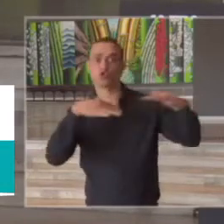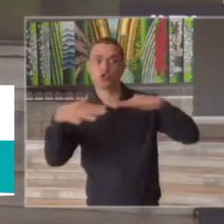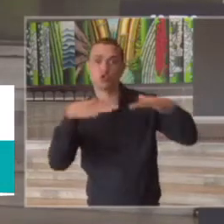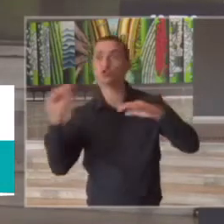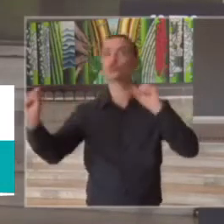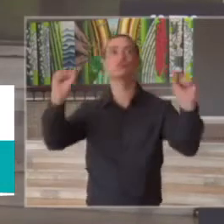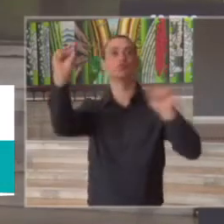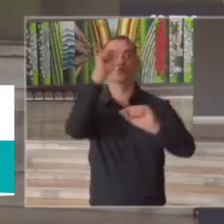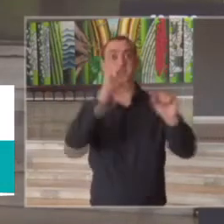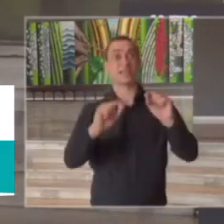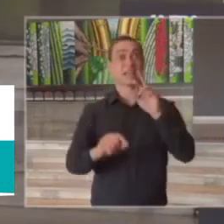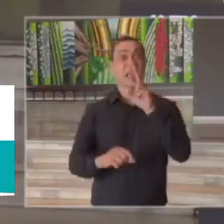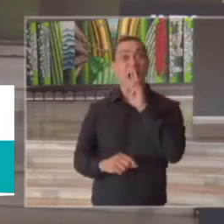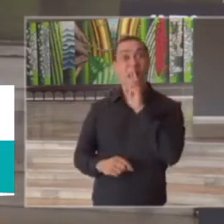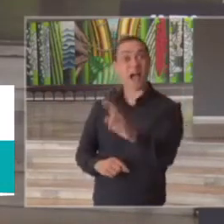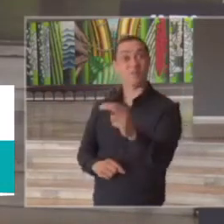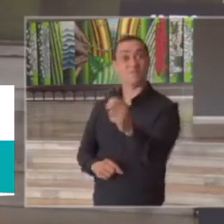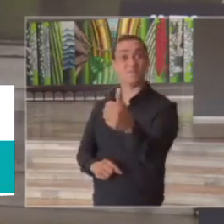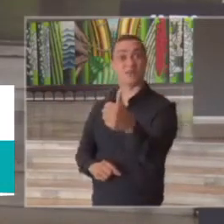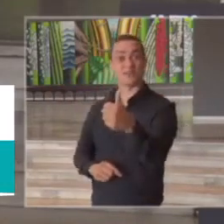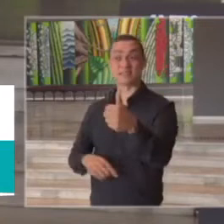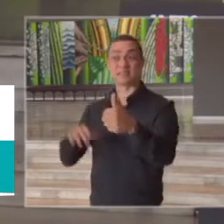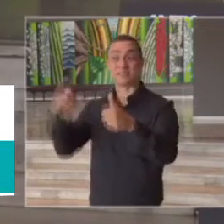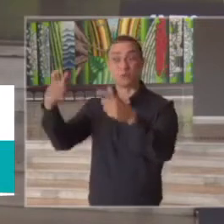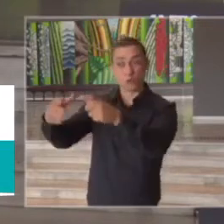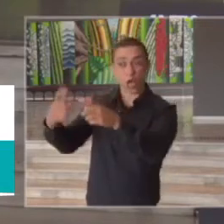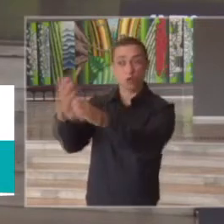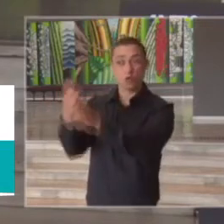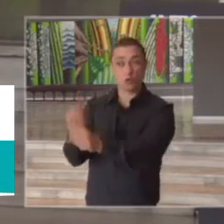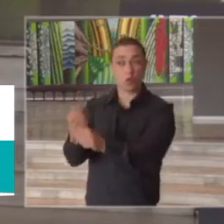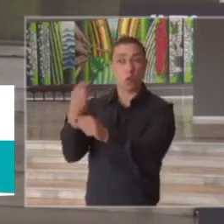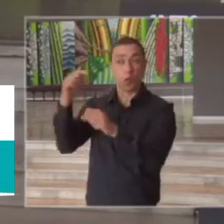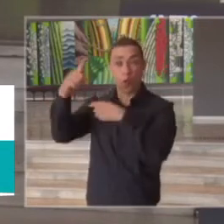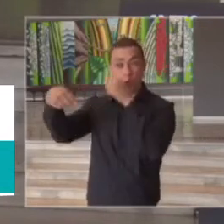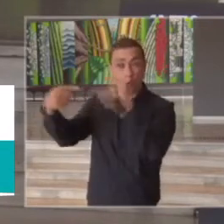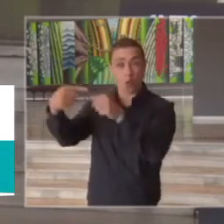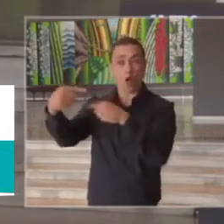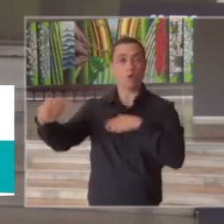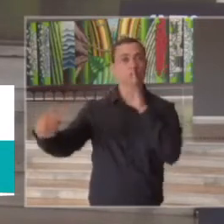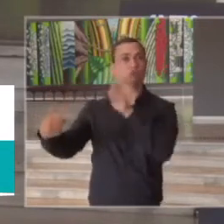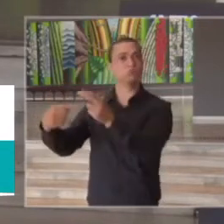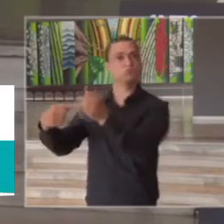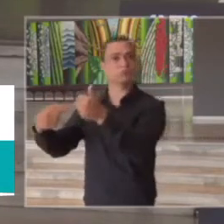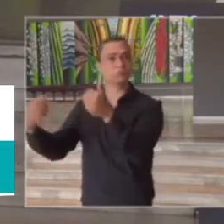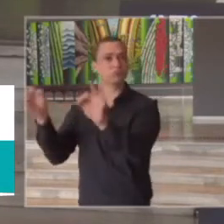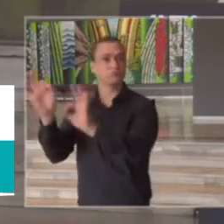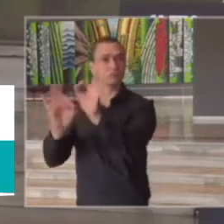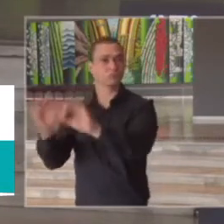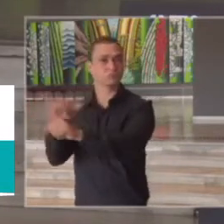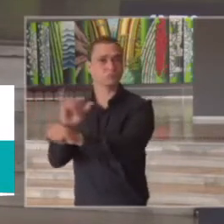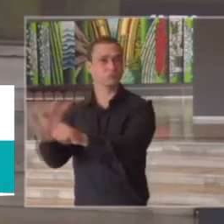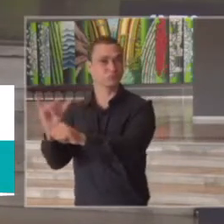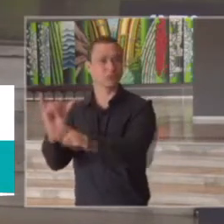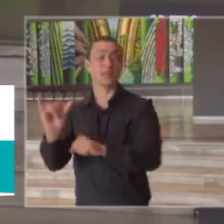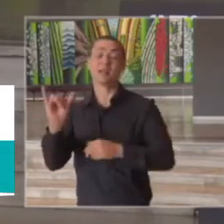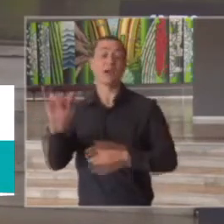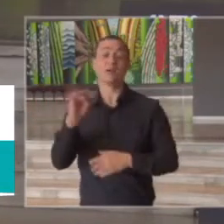e na resposta de acordo com indicadores muito objetivos ela visa justamente a